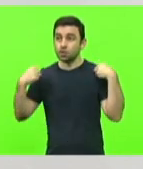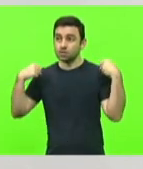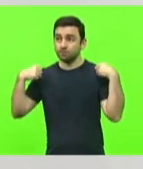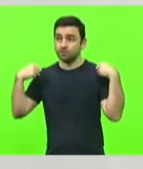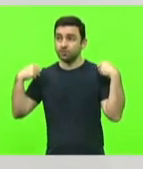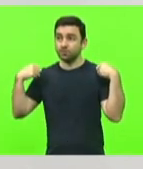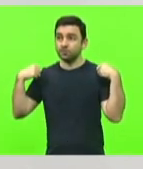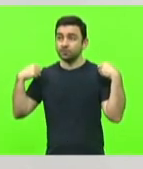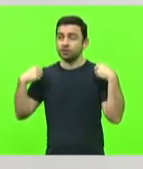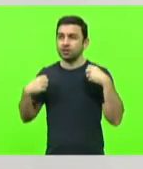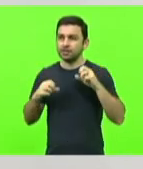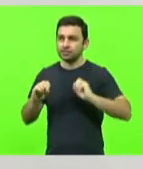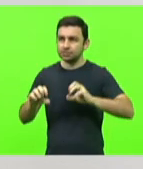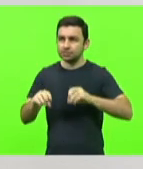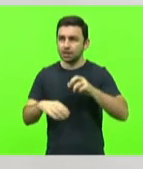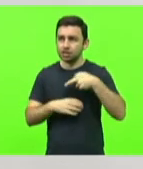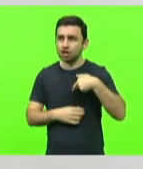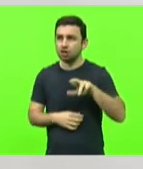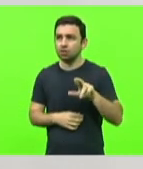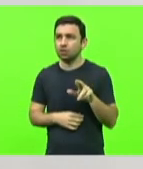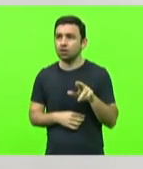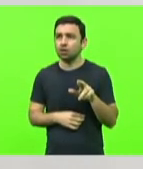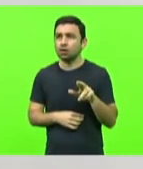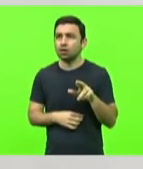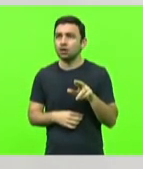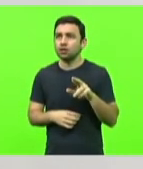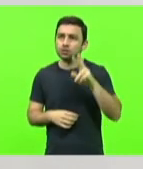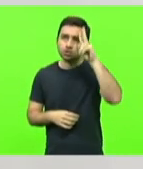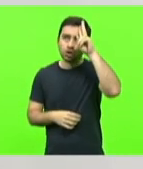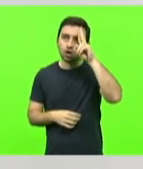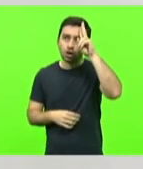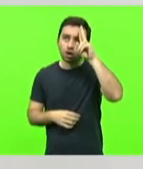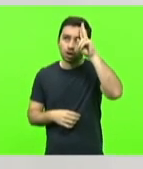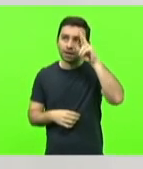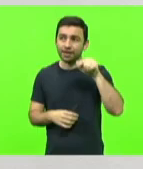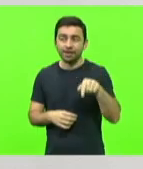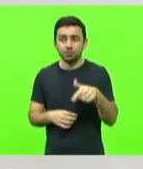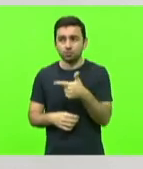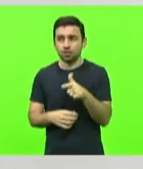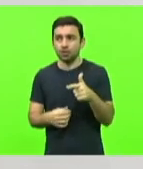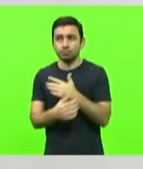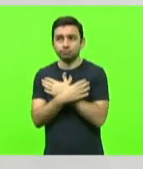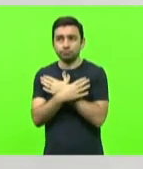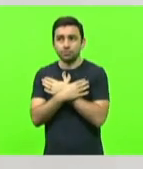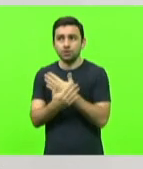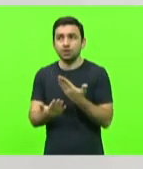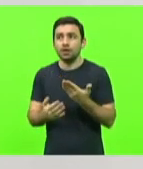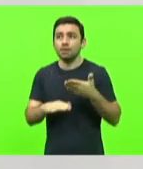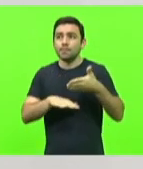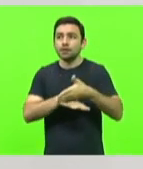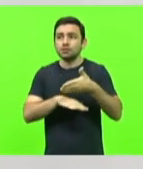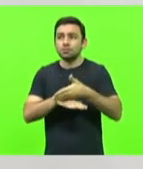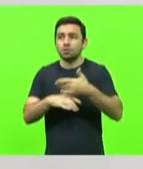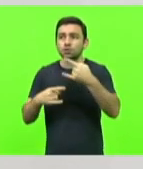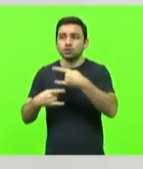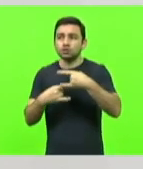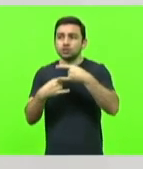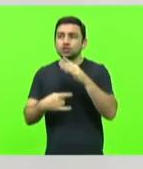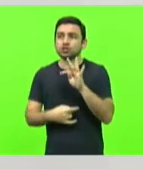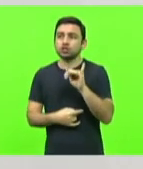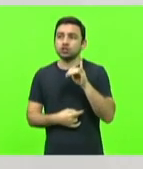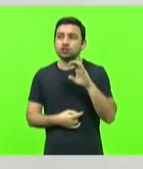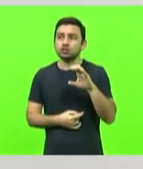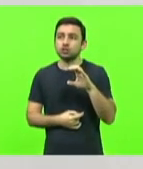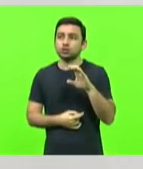educação de ensino religioso e de história, desempregado, participou de uma live no TikTok e de uma forma